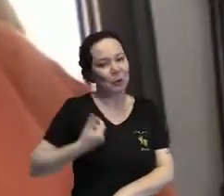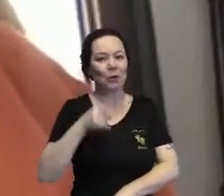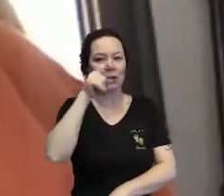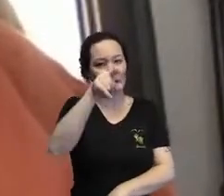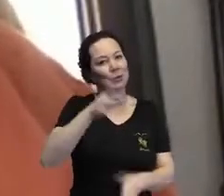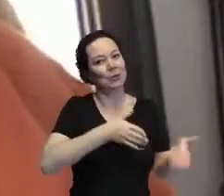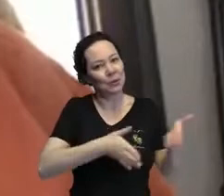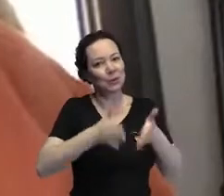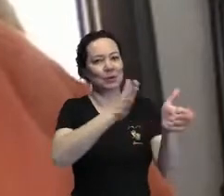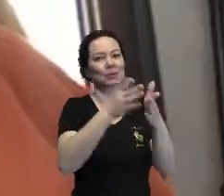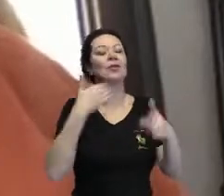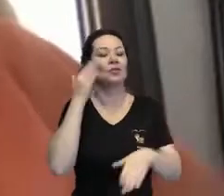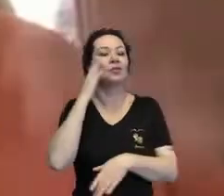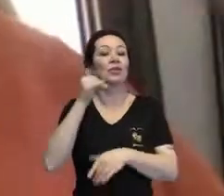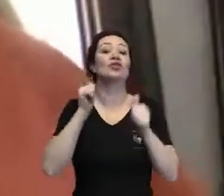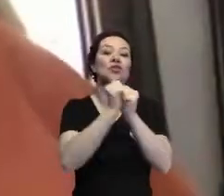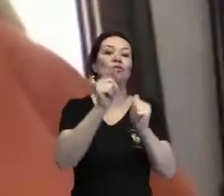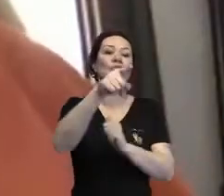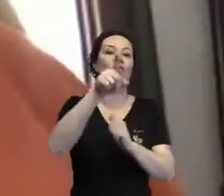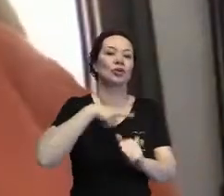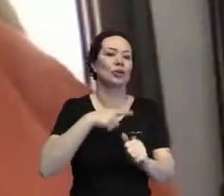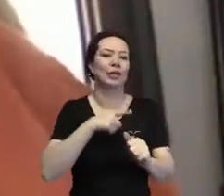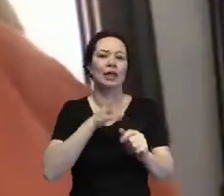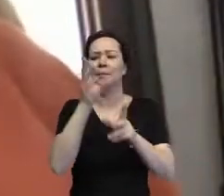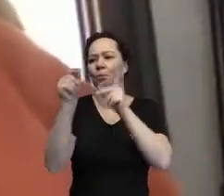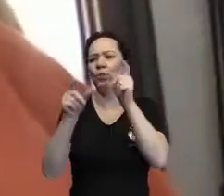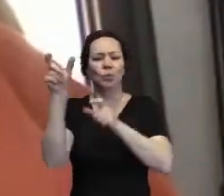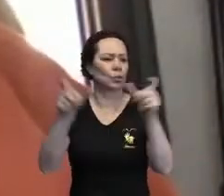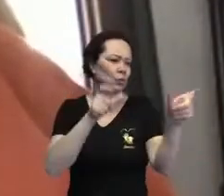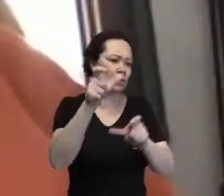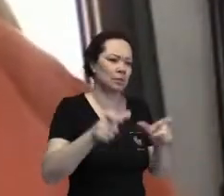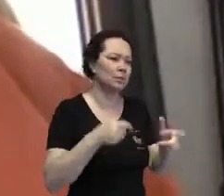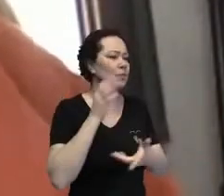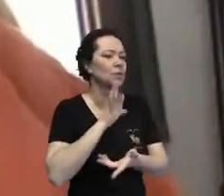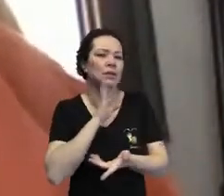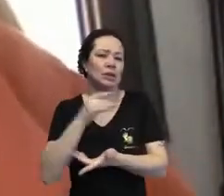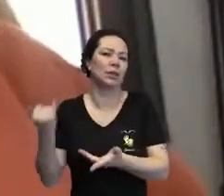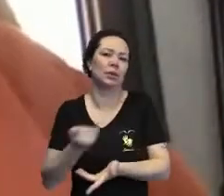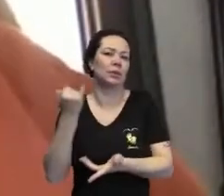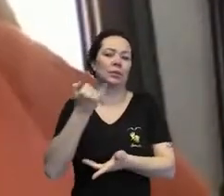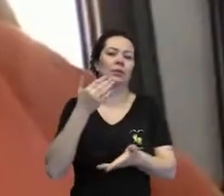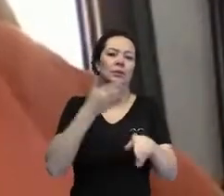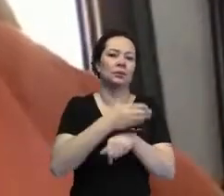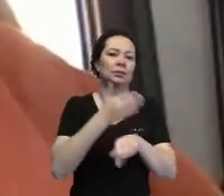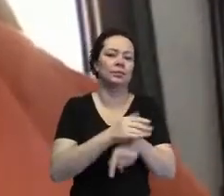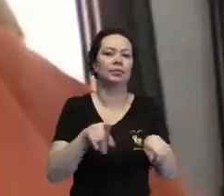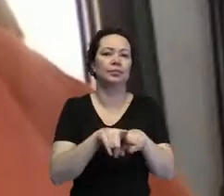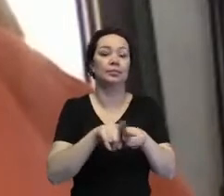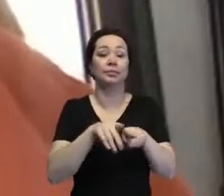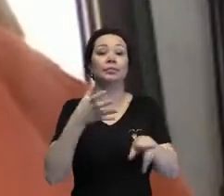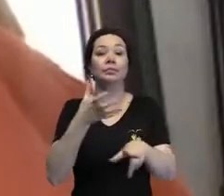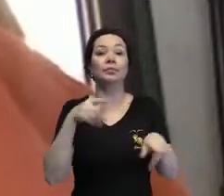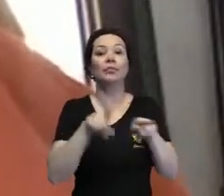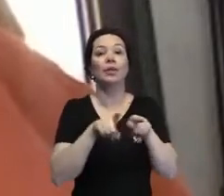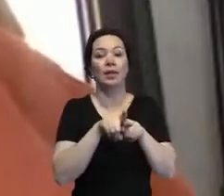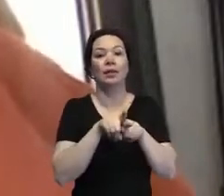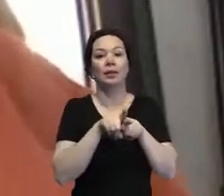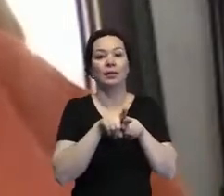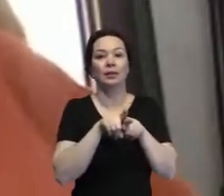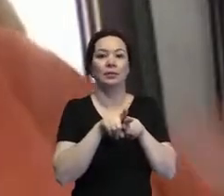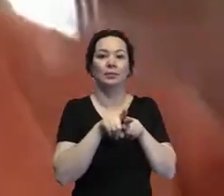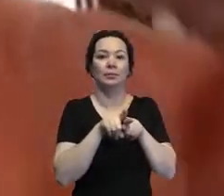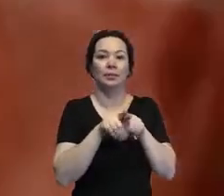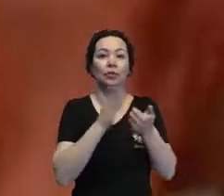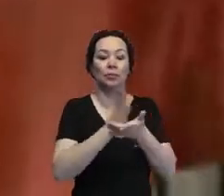trajetória. Eu sei que junto com você, uma série de outras pessoas muito bacanas, queria também começar esse